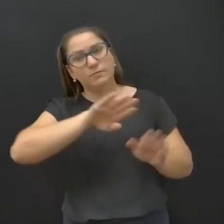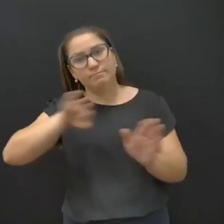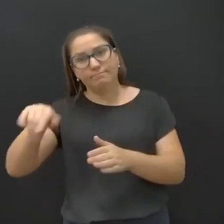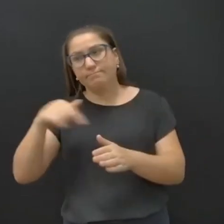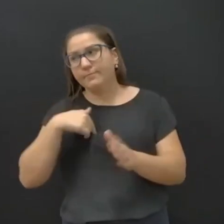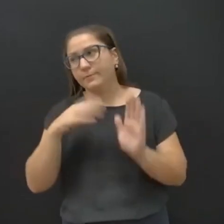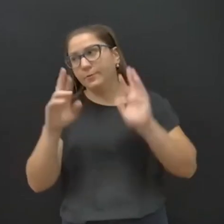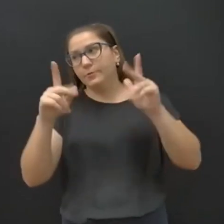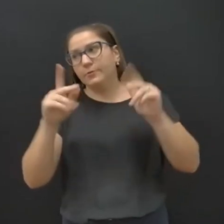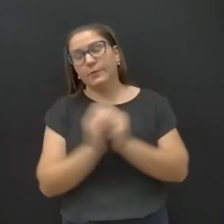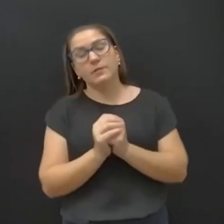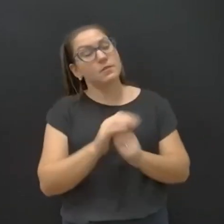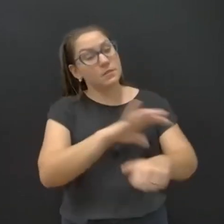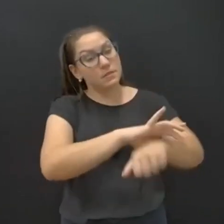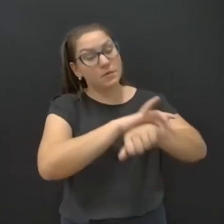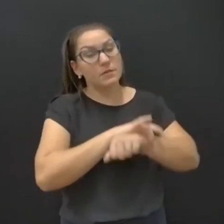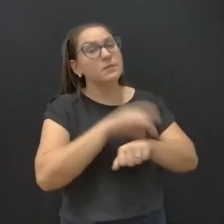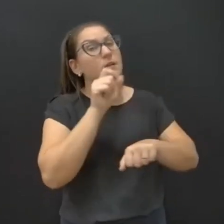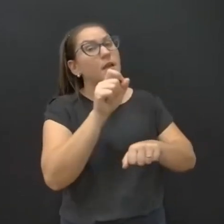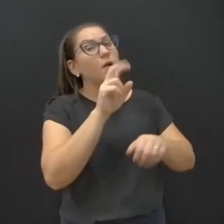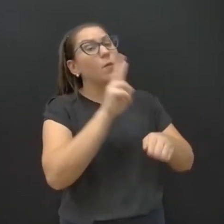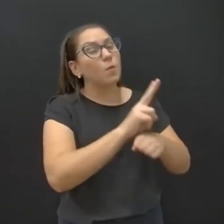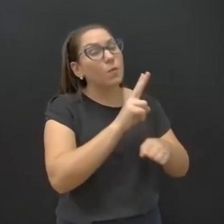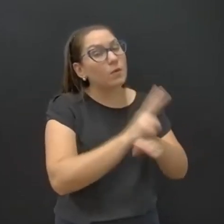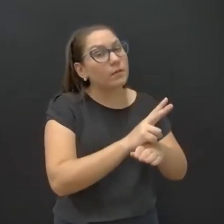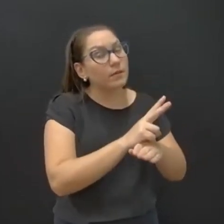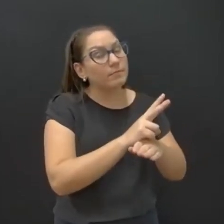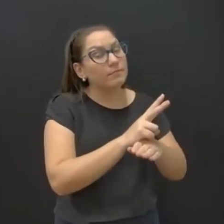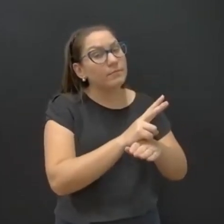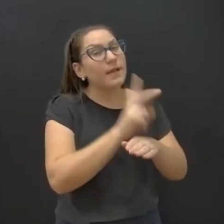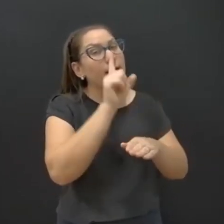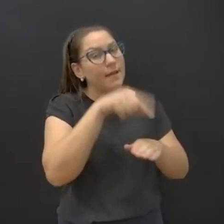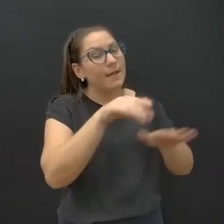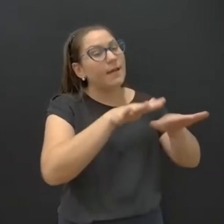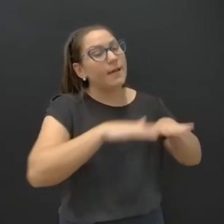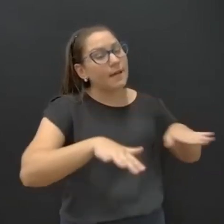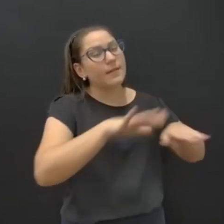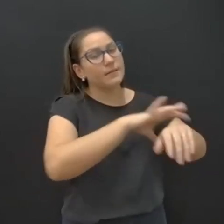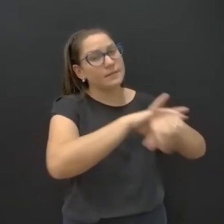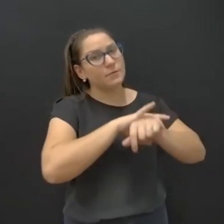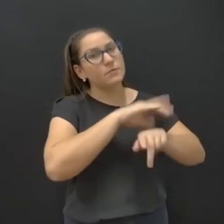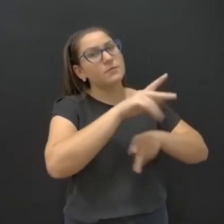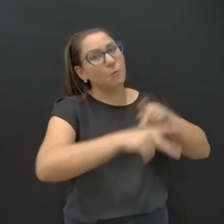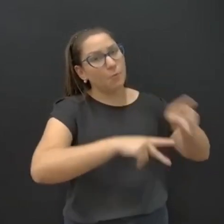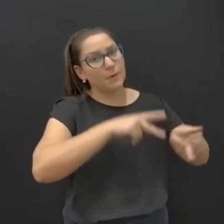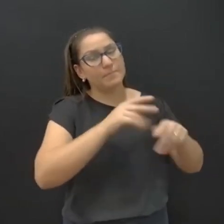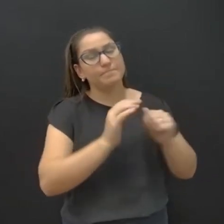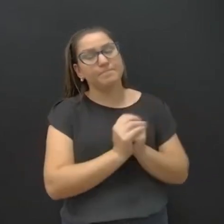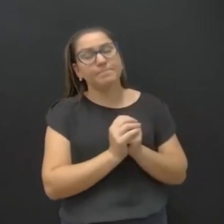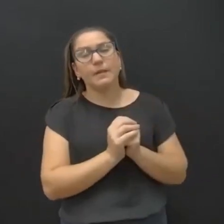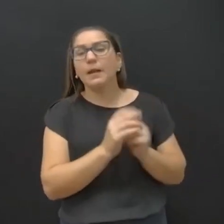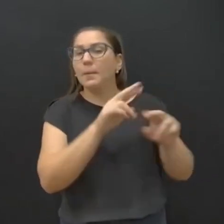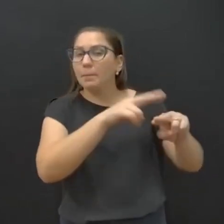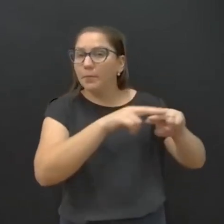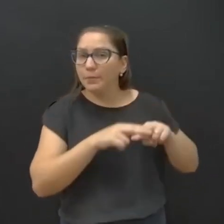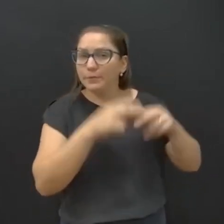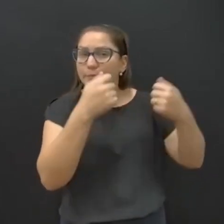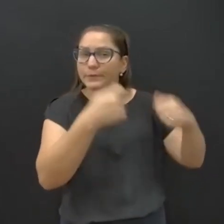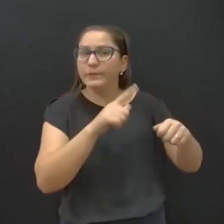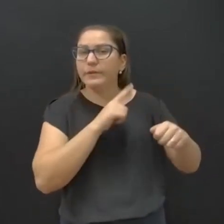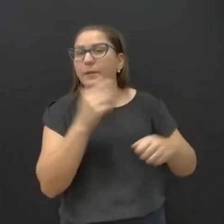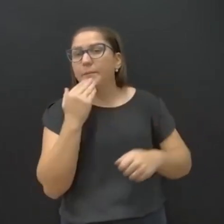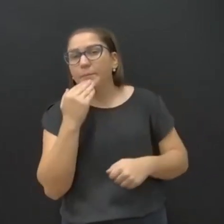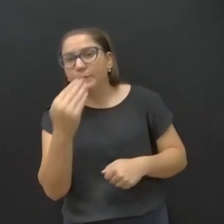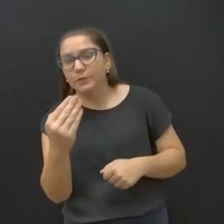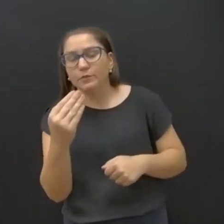Quem tem que cuidar da segurança é quem é da área da segurança pública. E aí por isso que nós trazemos esse